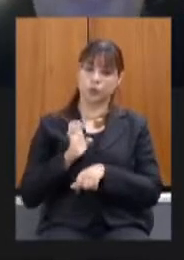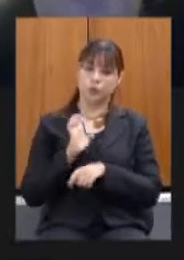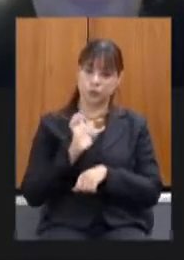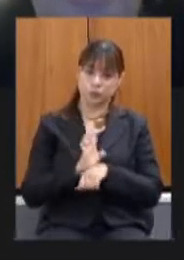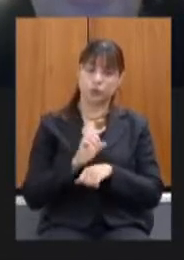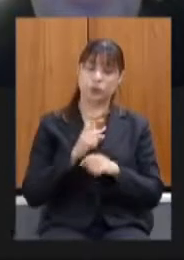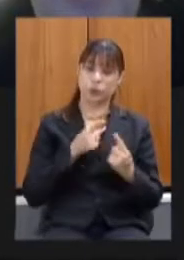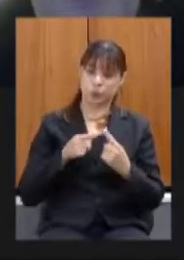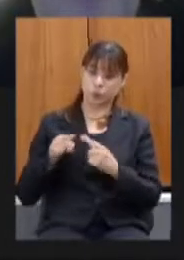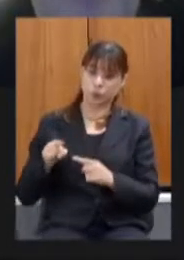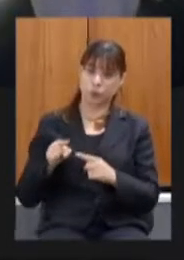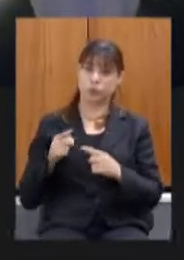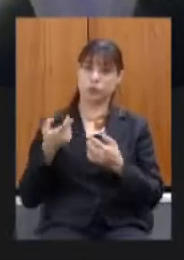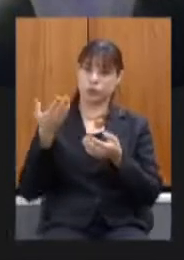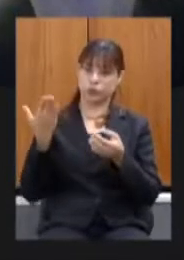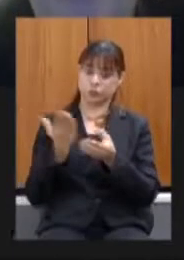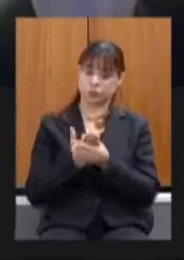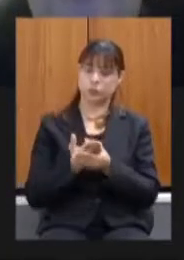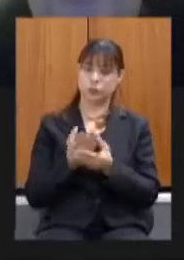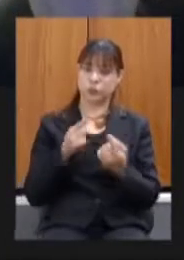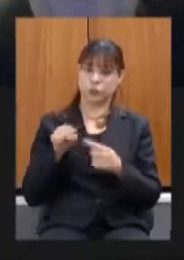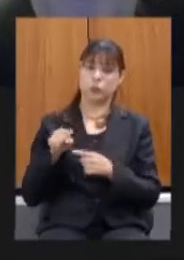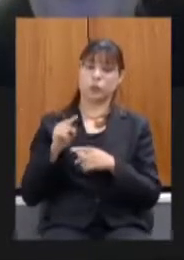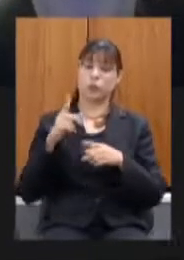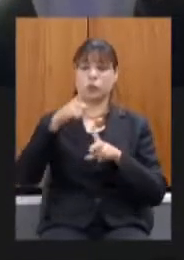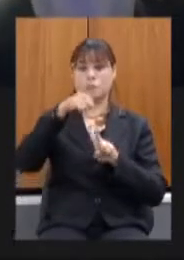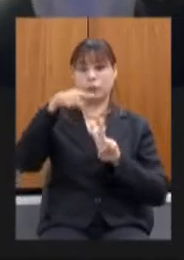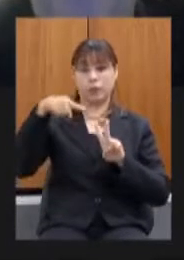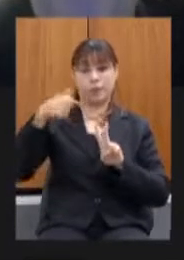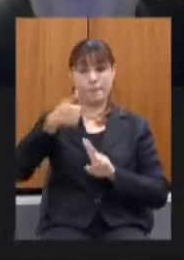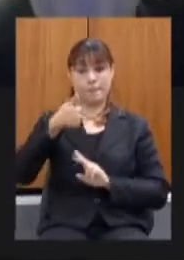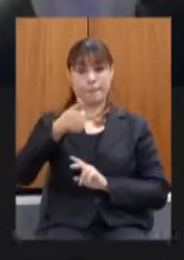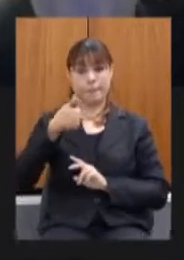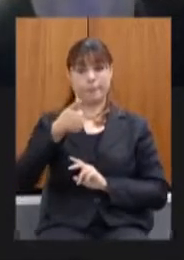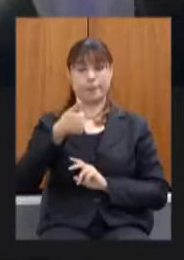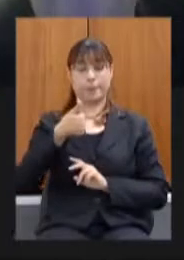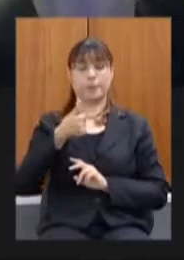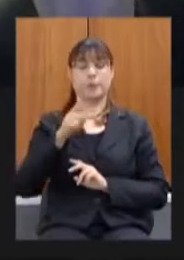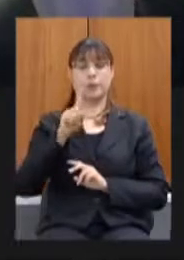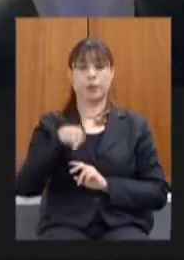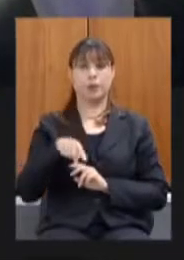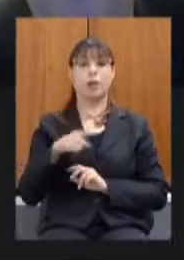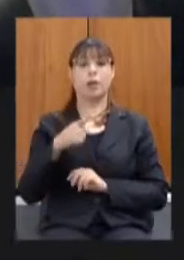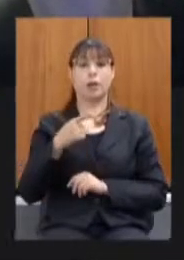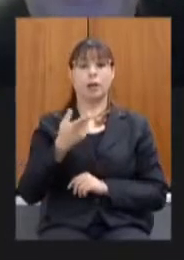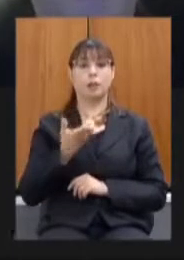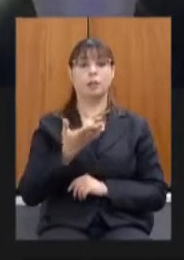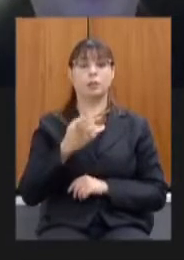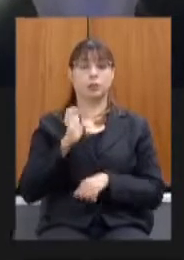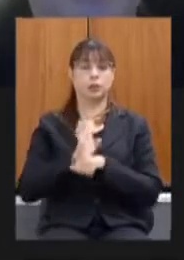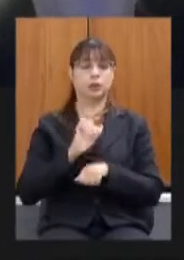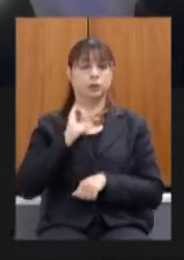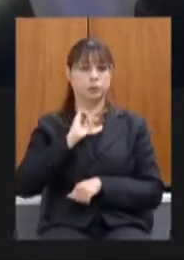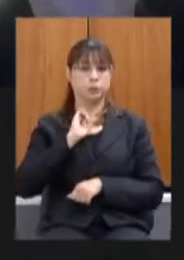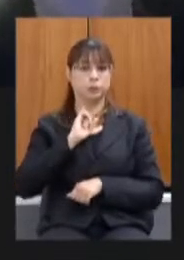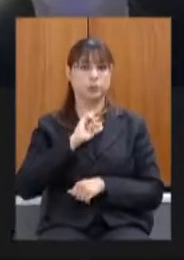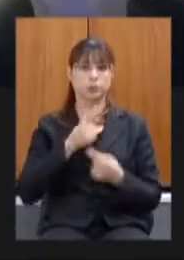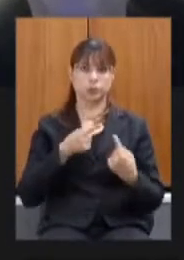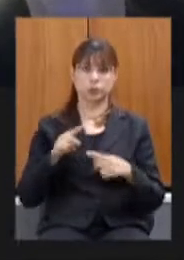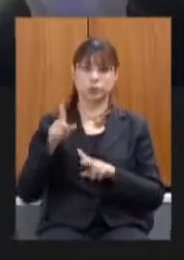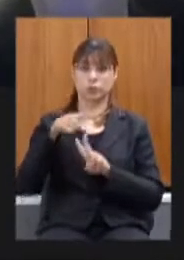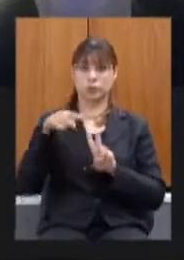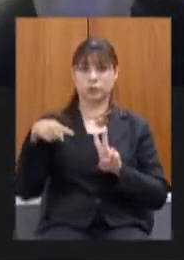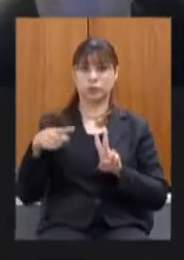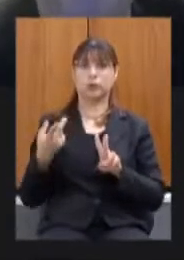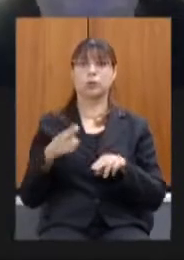Vale foi o primeiro órgão a entrar na justiça contra Vale foi o governo do estado de Minas Gerais através da